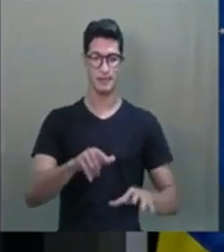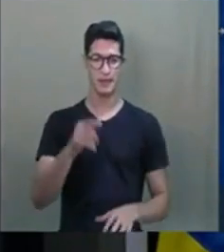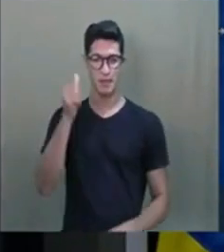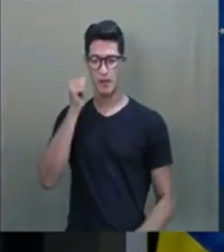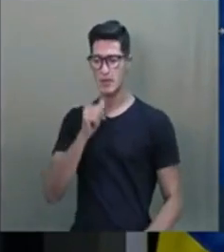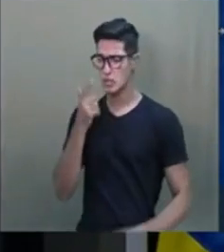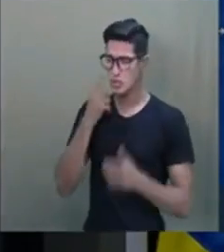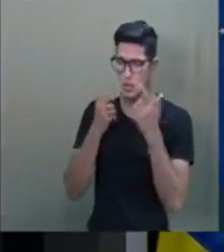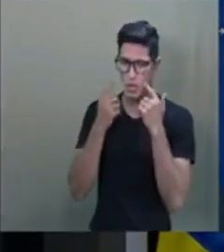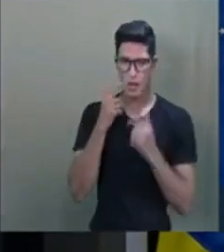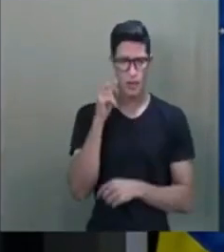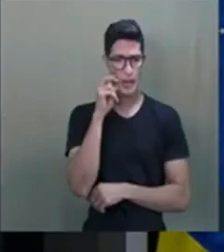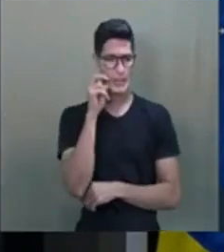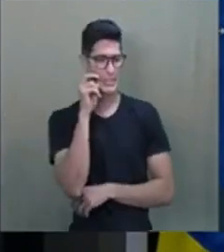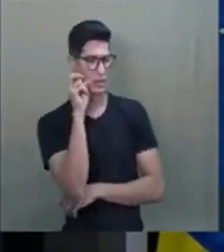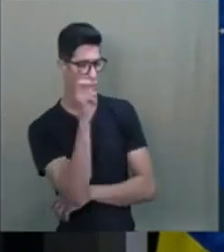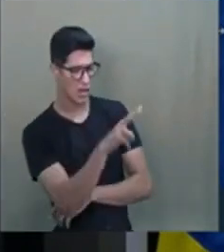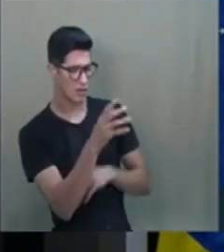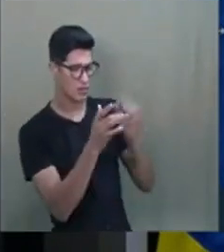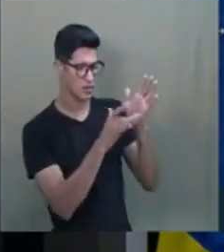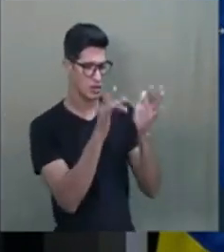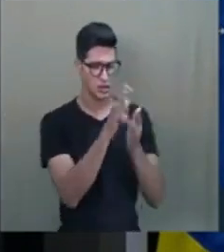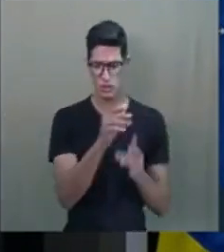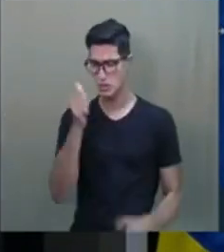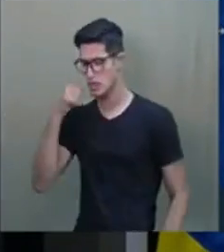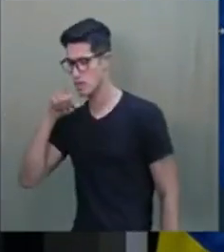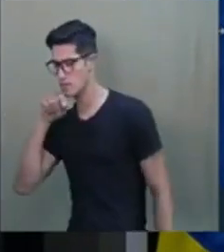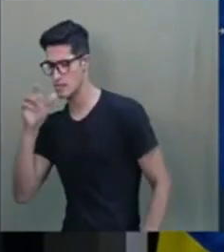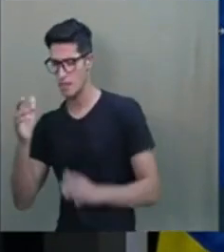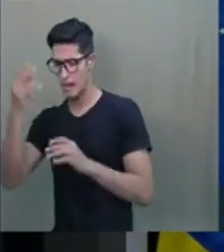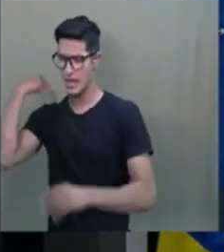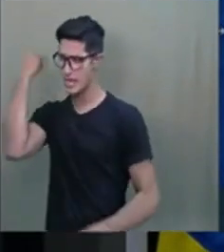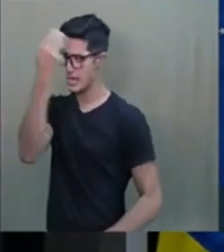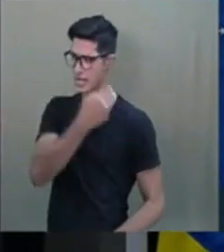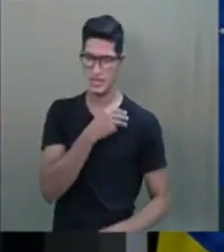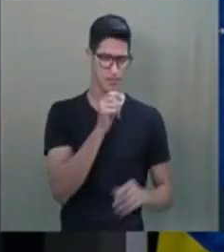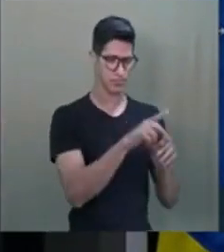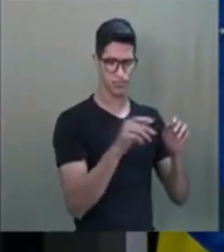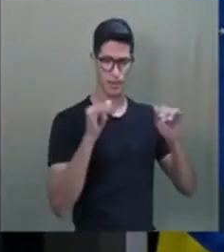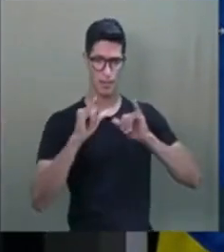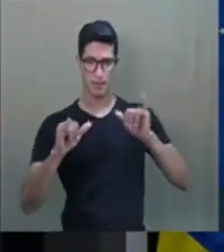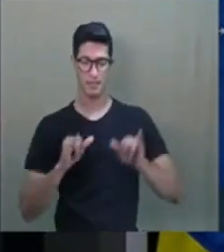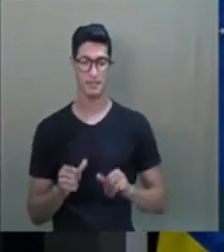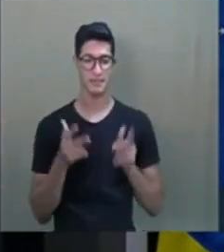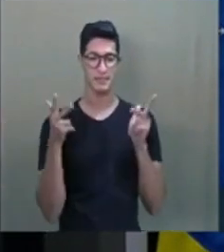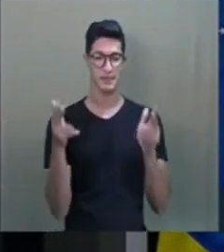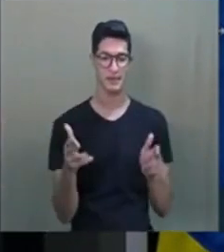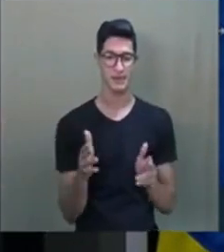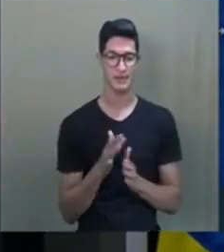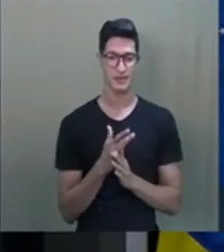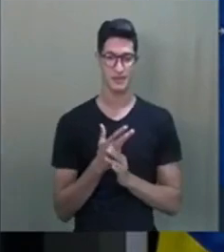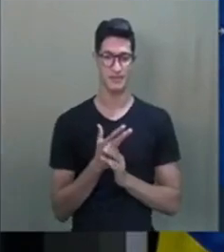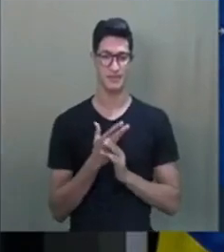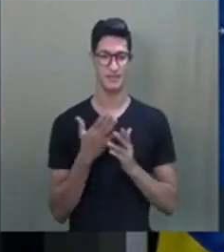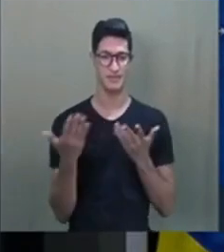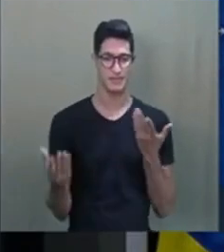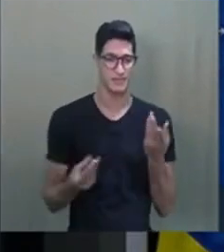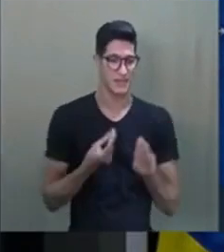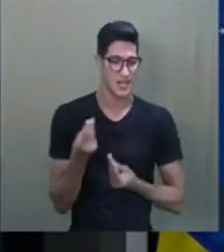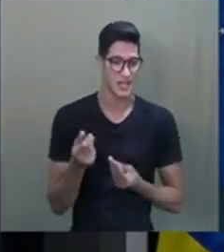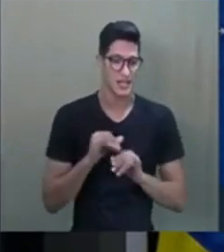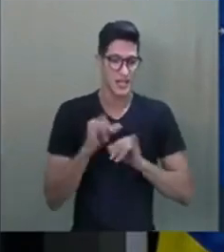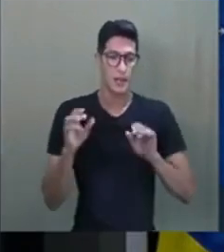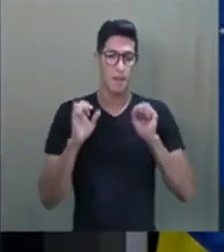chorava, e eu olhava para Jesus e a mãe dele. E ela chorava, e ele contou isso como se fosse algo que